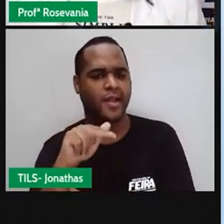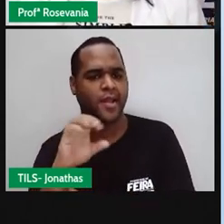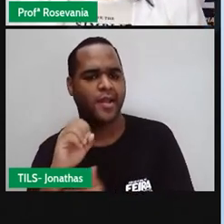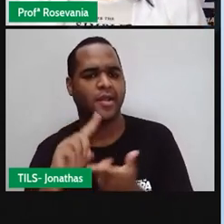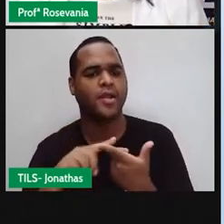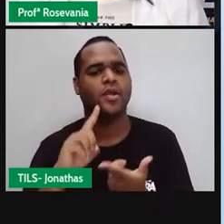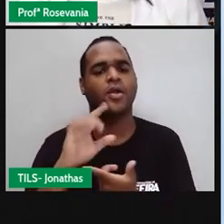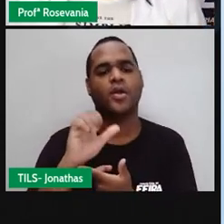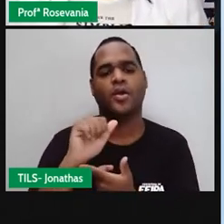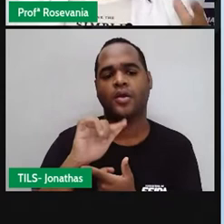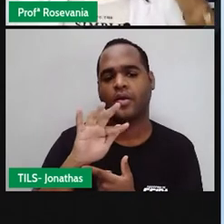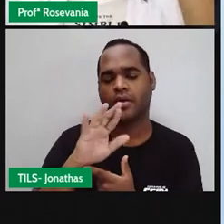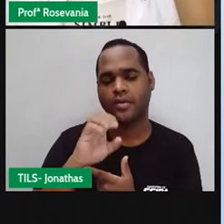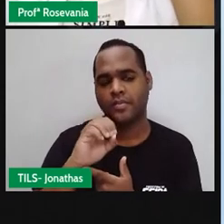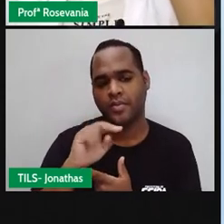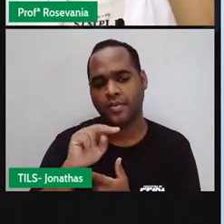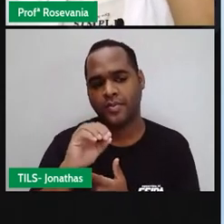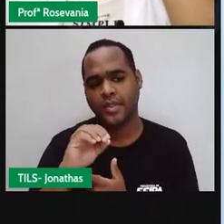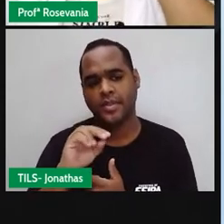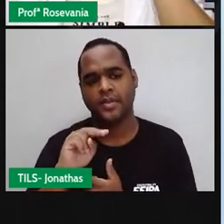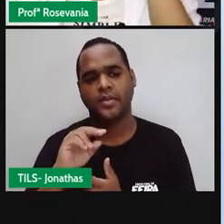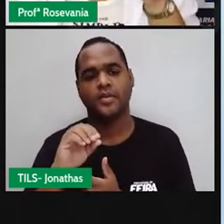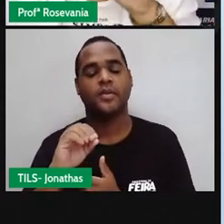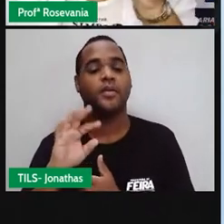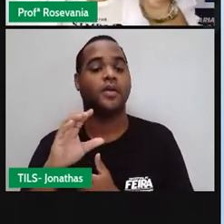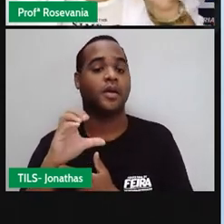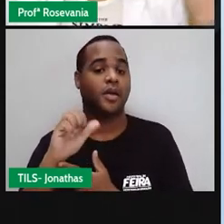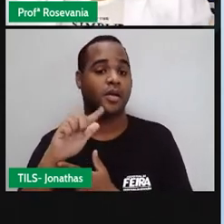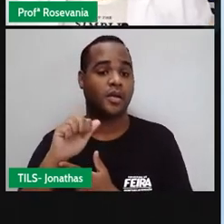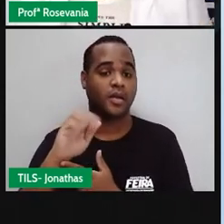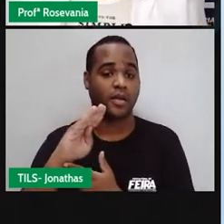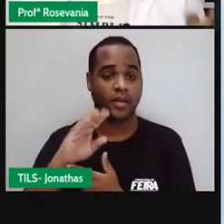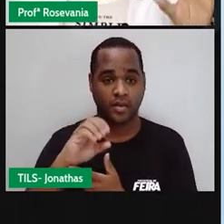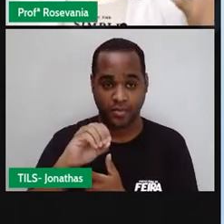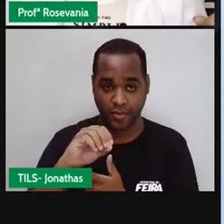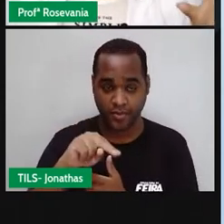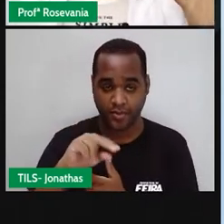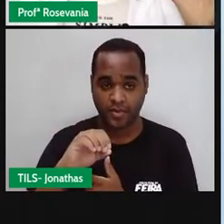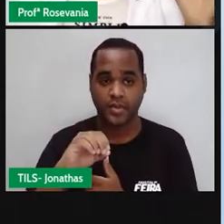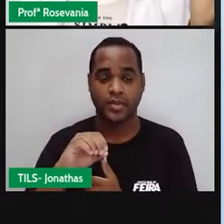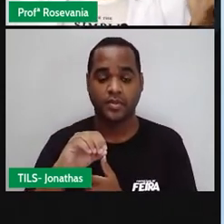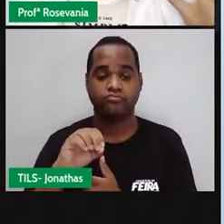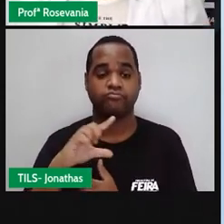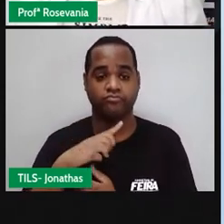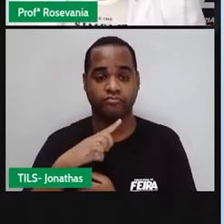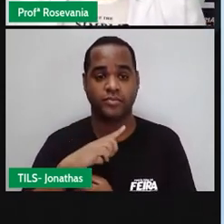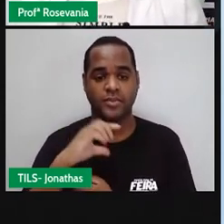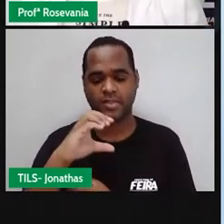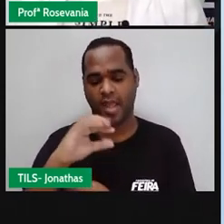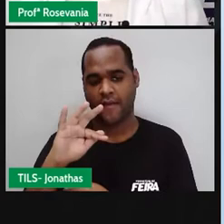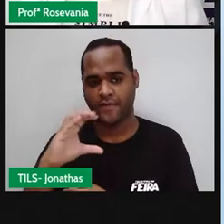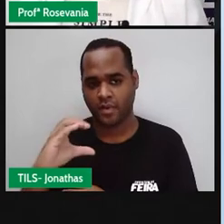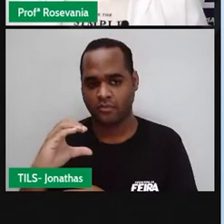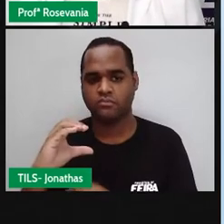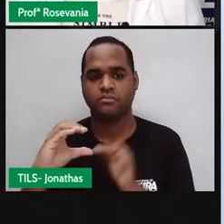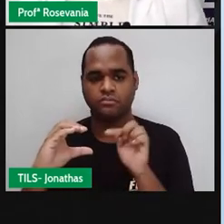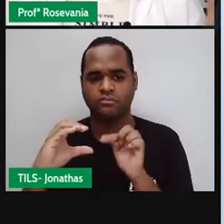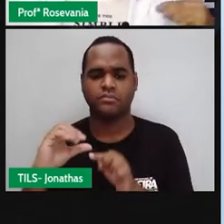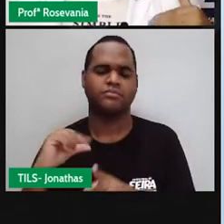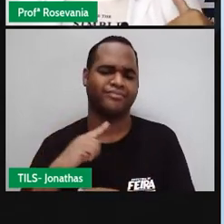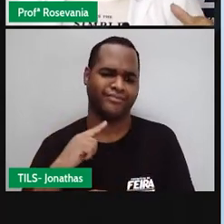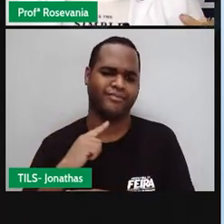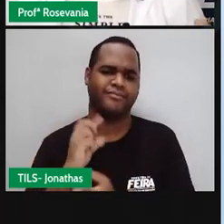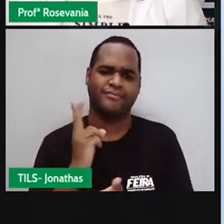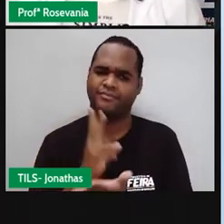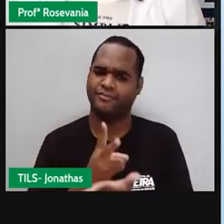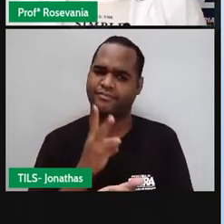clorofluor carboneto, né, o clorofluor carbono, que é o que a gente conhece melhor, chamado CFC, né, então, lá da